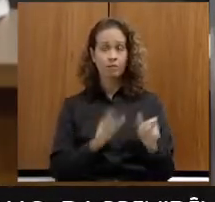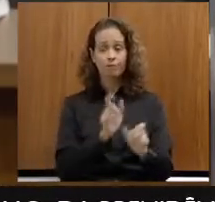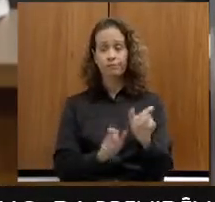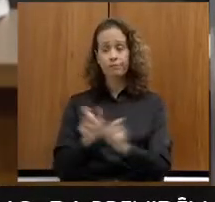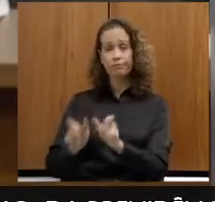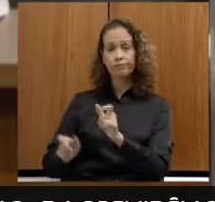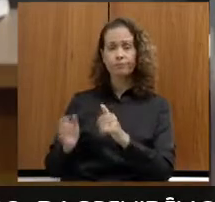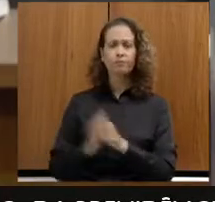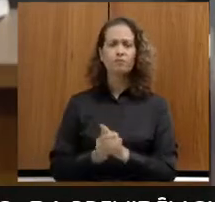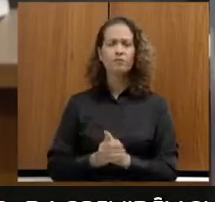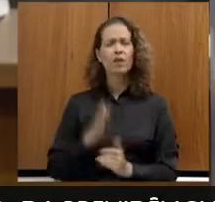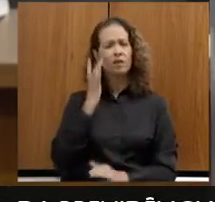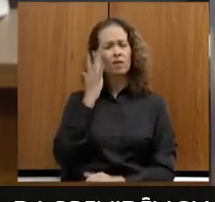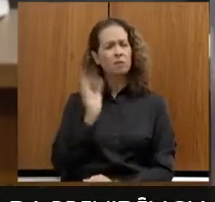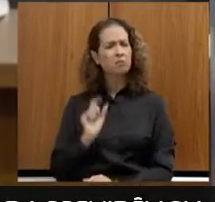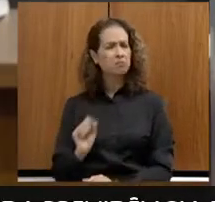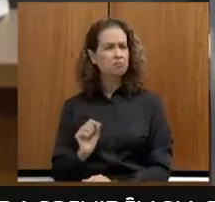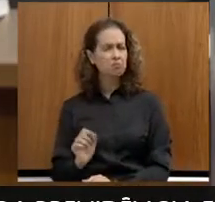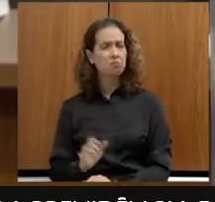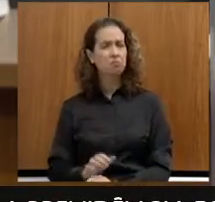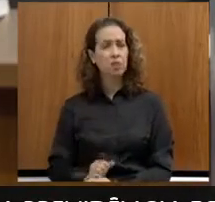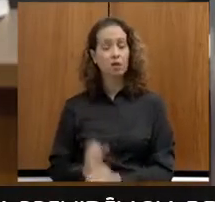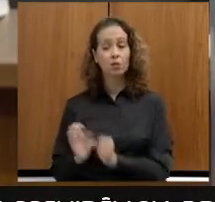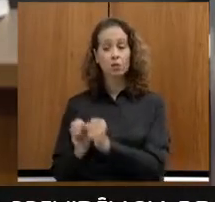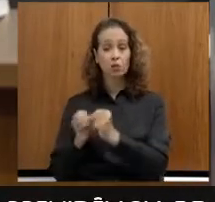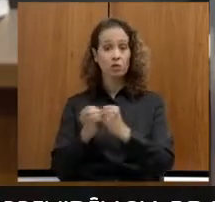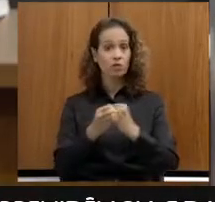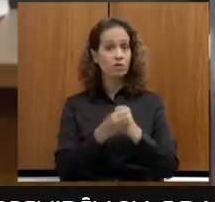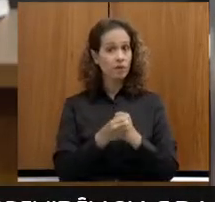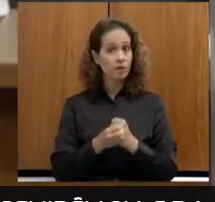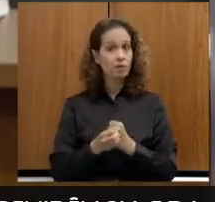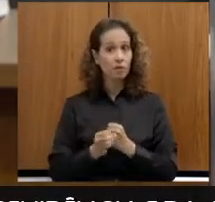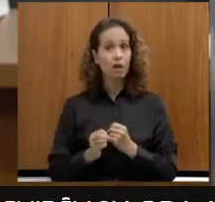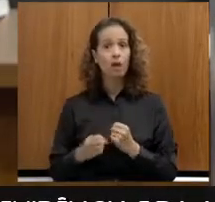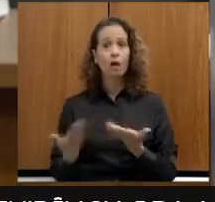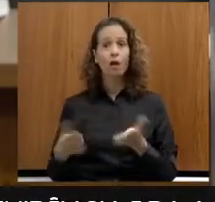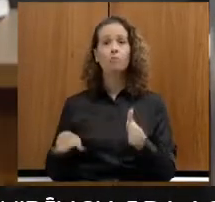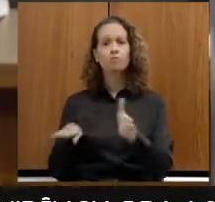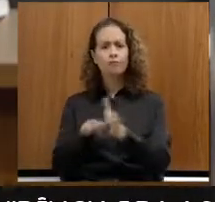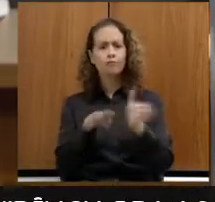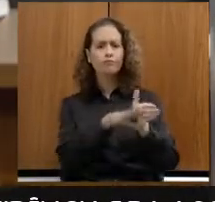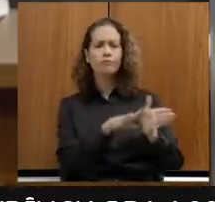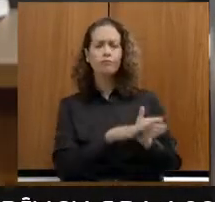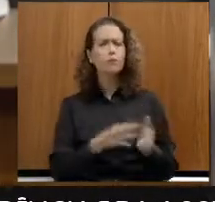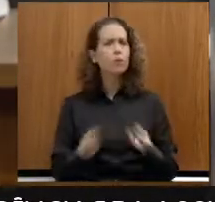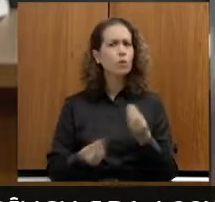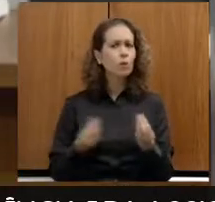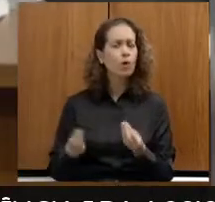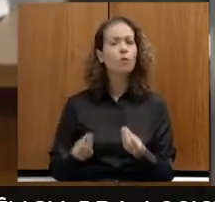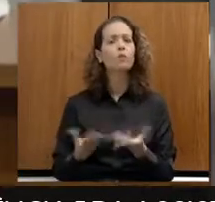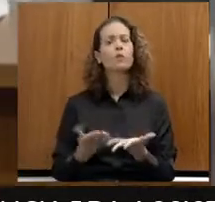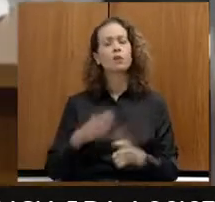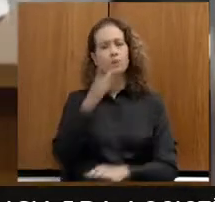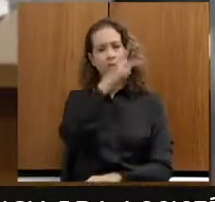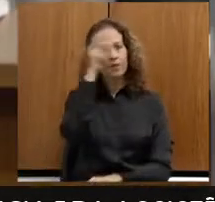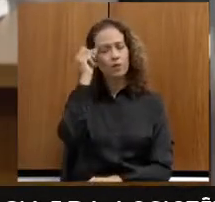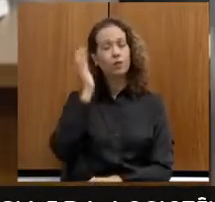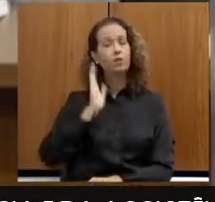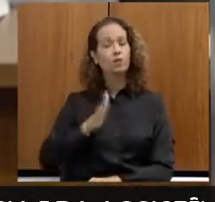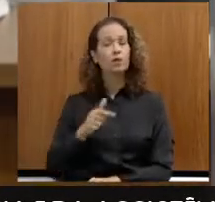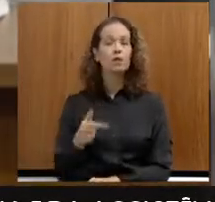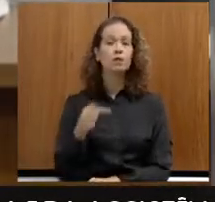isso facilita? Chegar em todos os municípios através das prefeituras. E, com isso, a gente já tem sete unidades